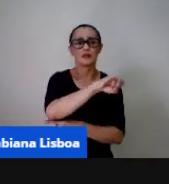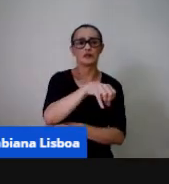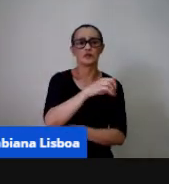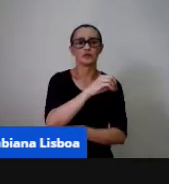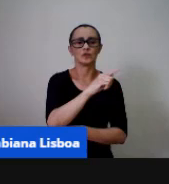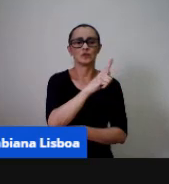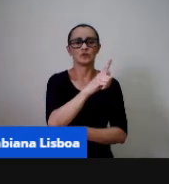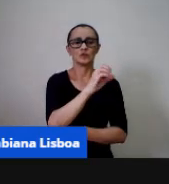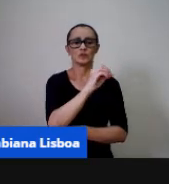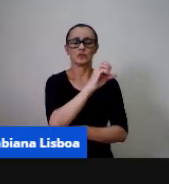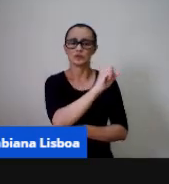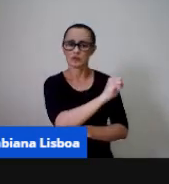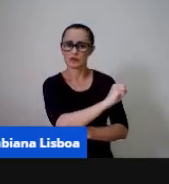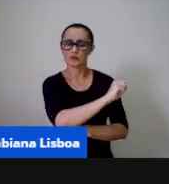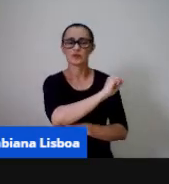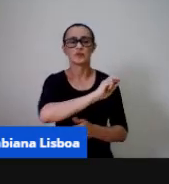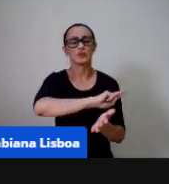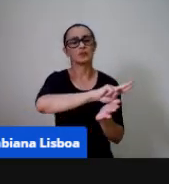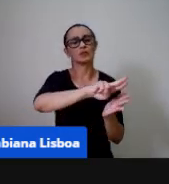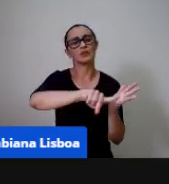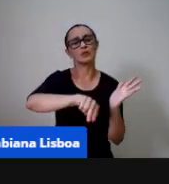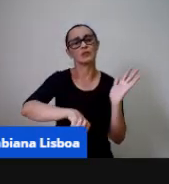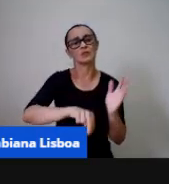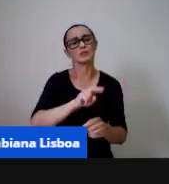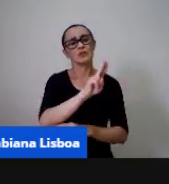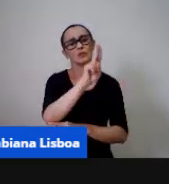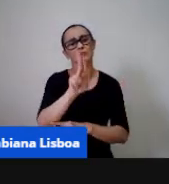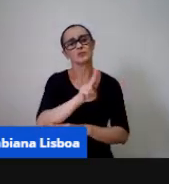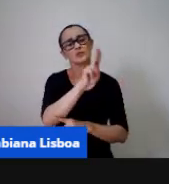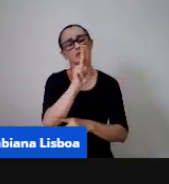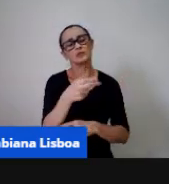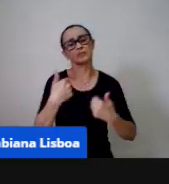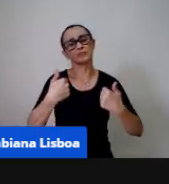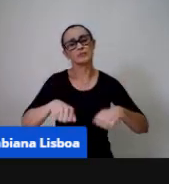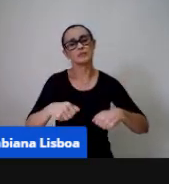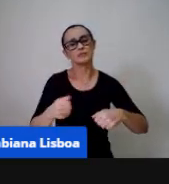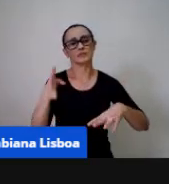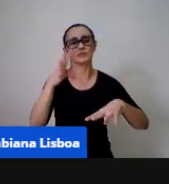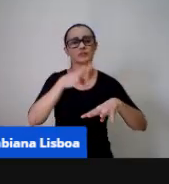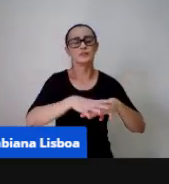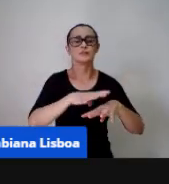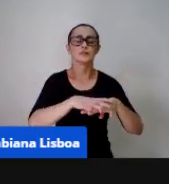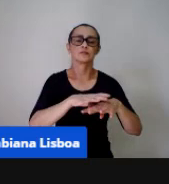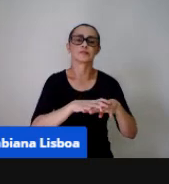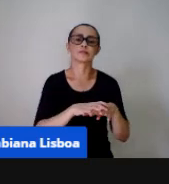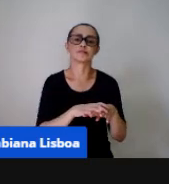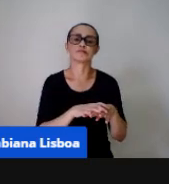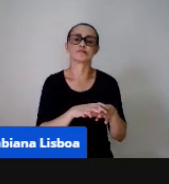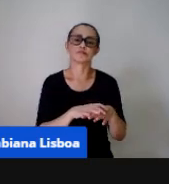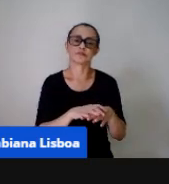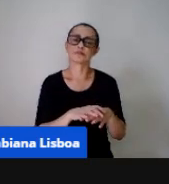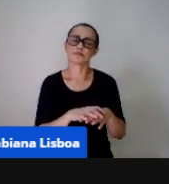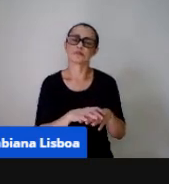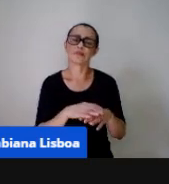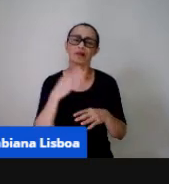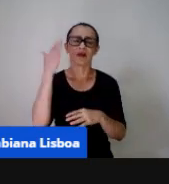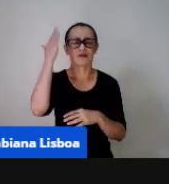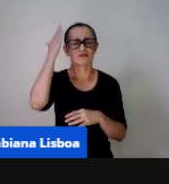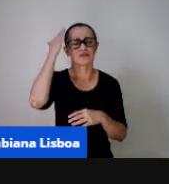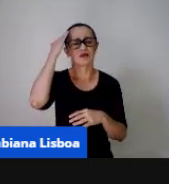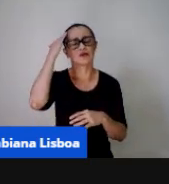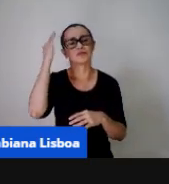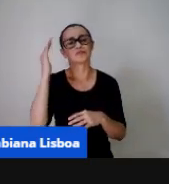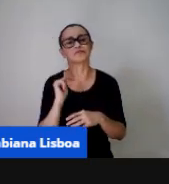deles utilizando eles como recurso para a matemática tá a gente sabe que a brincadeira ela é um campo